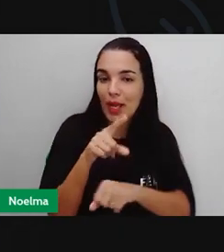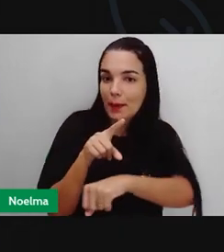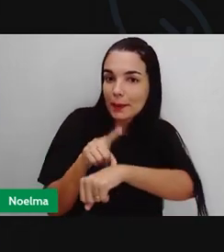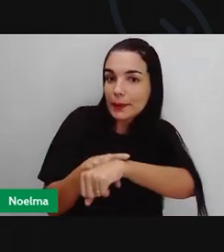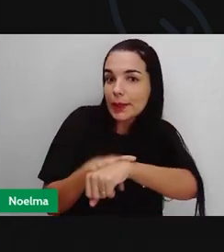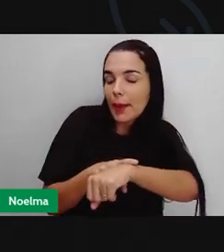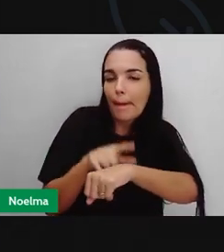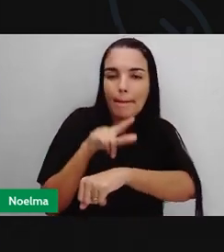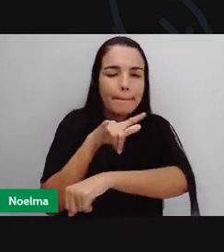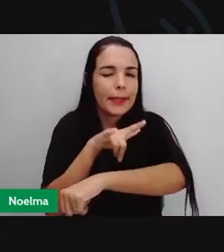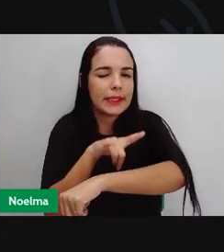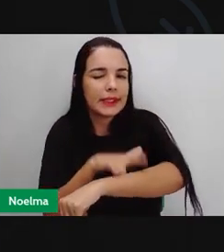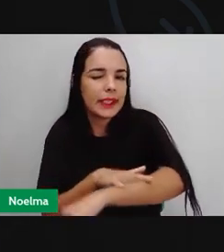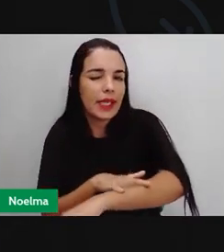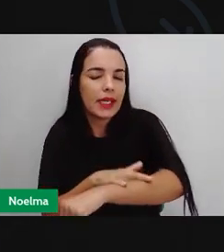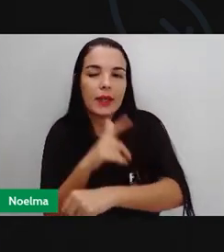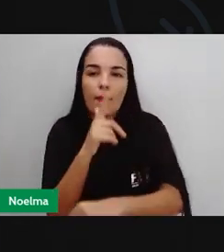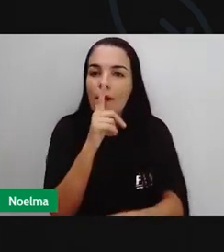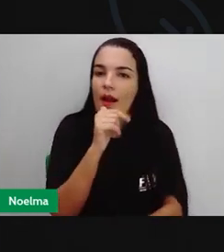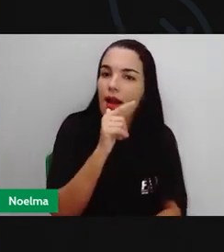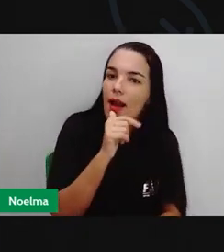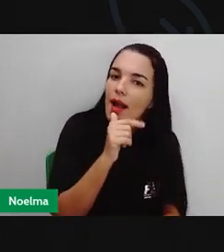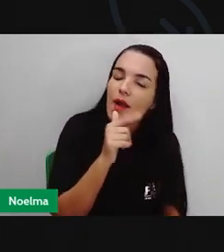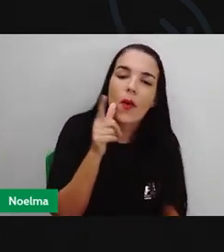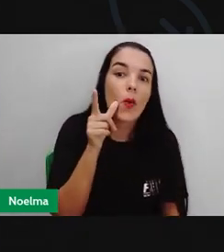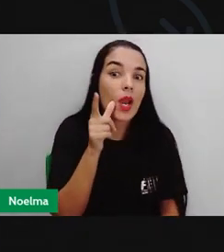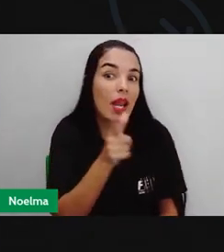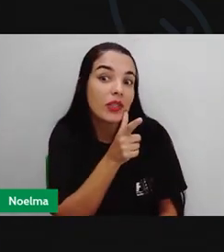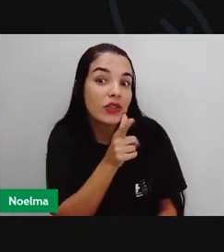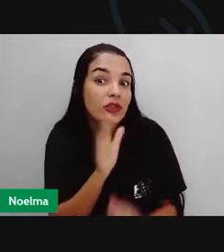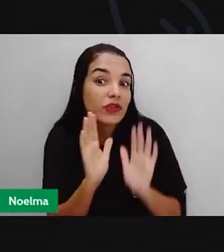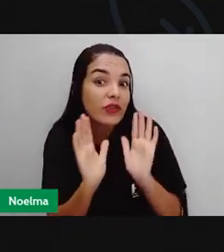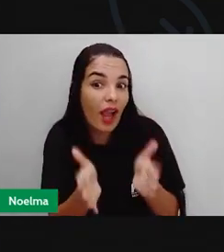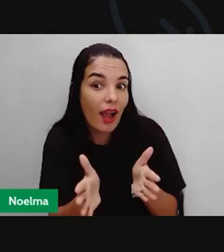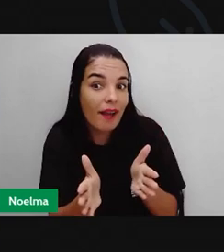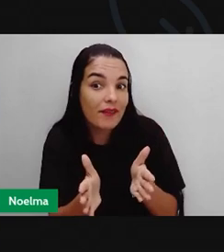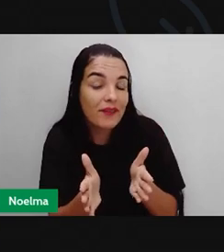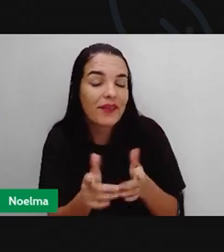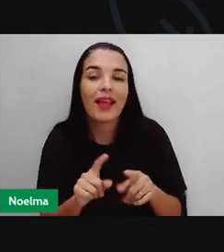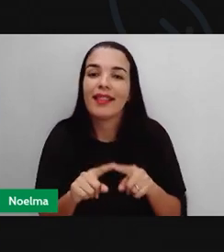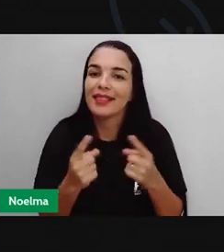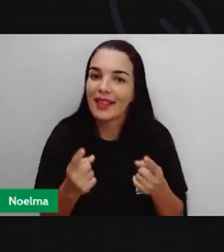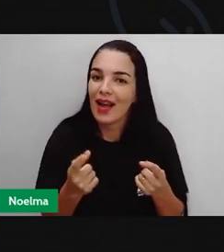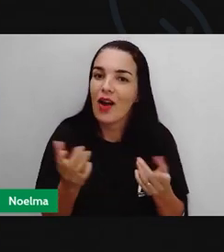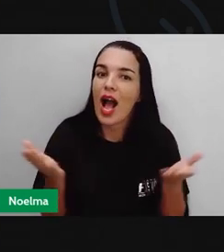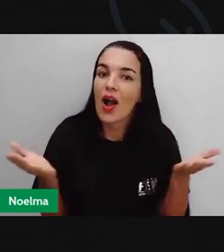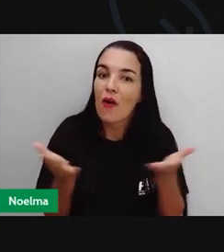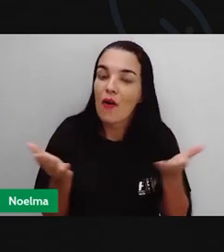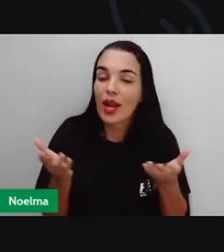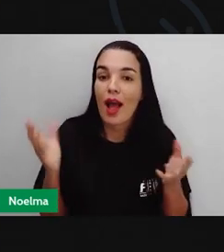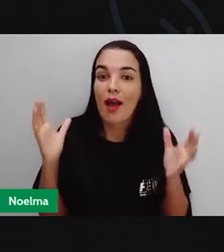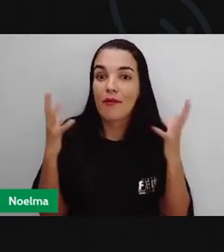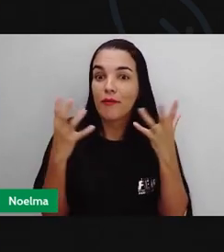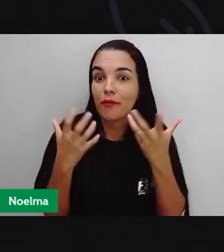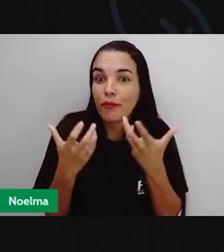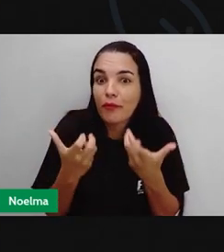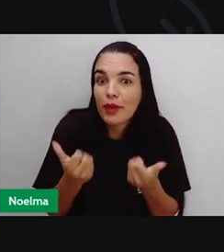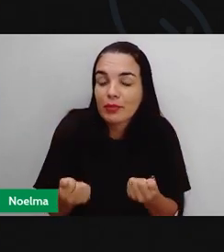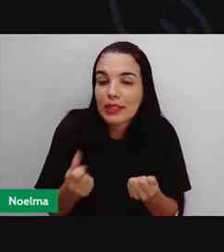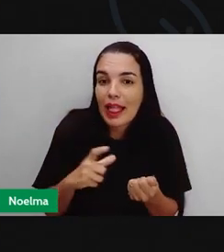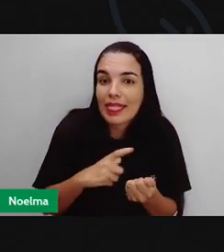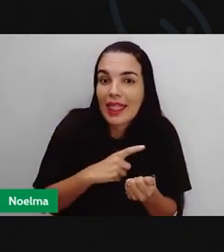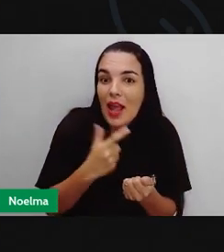para ir ao banheiro, tomar aquela água, fazer aquele lanchinho? Espero que sim, né? Porque agora nós iremos para